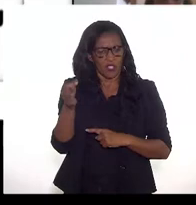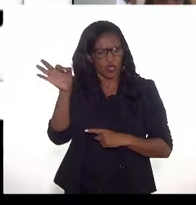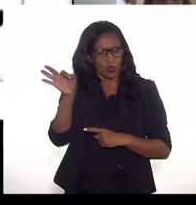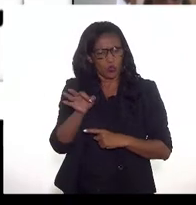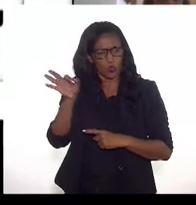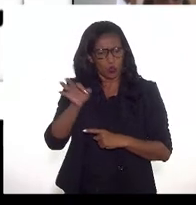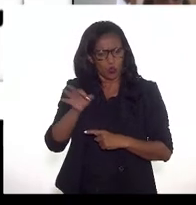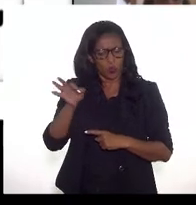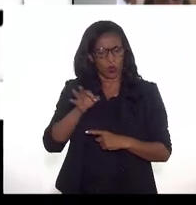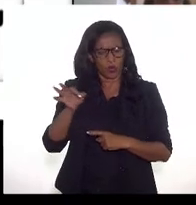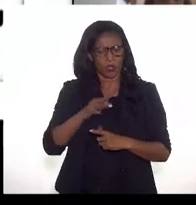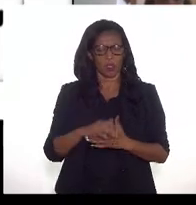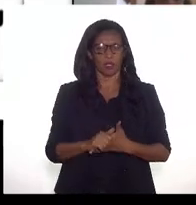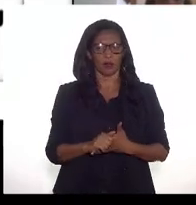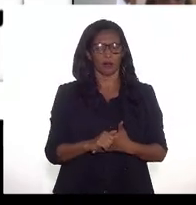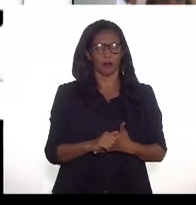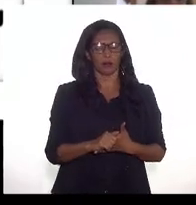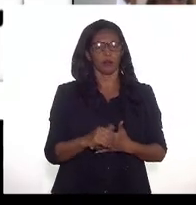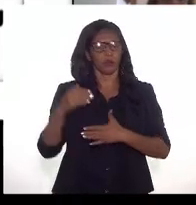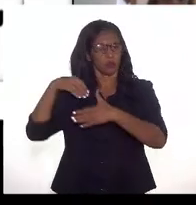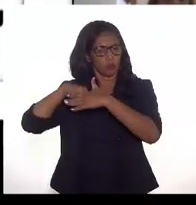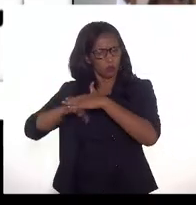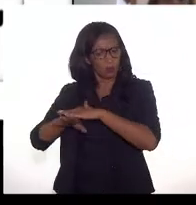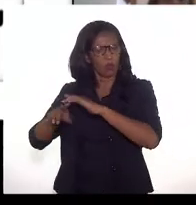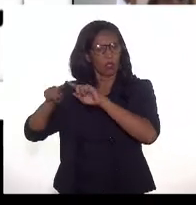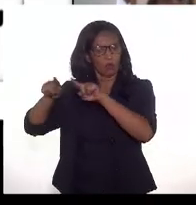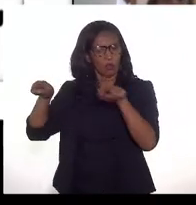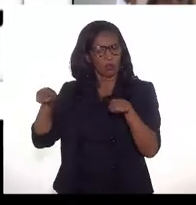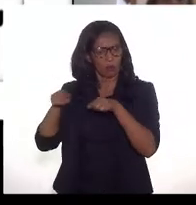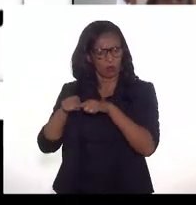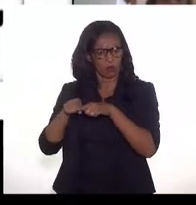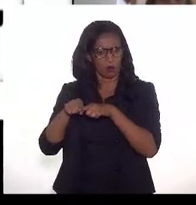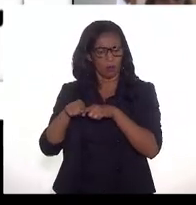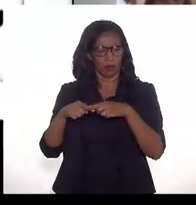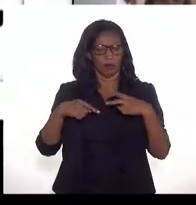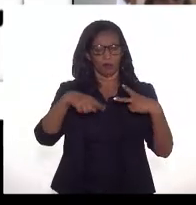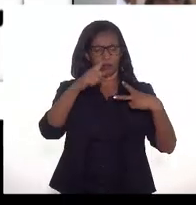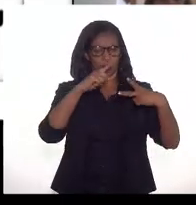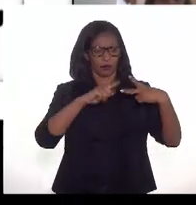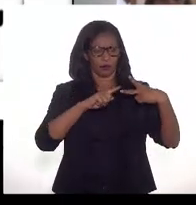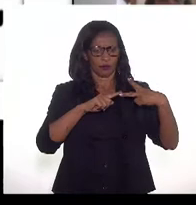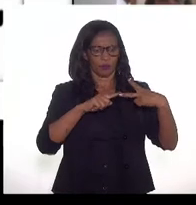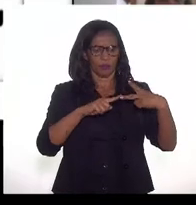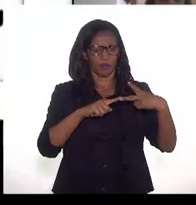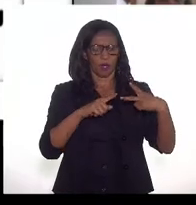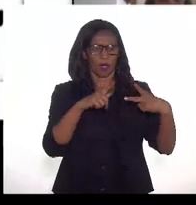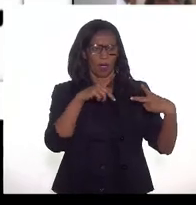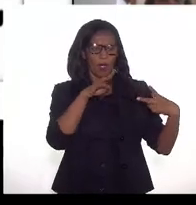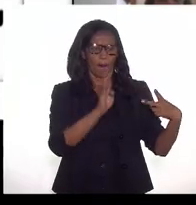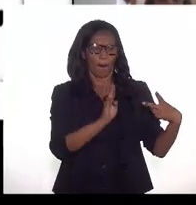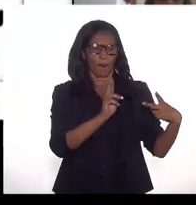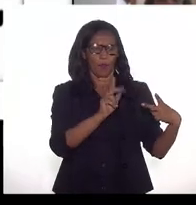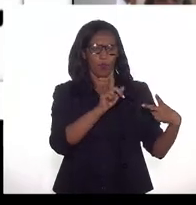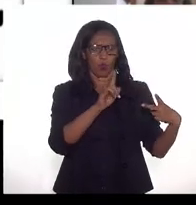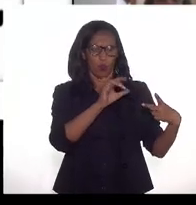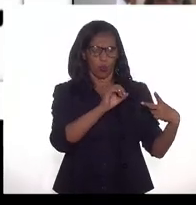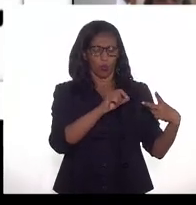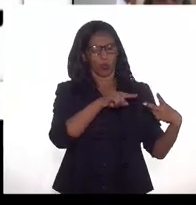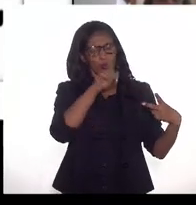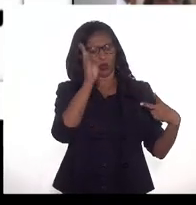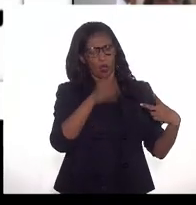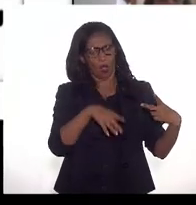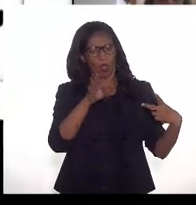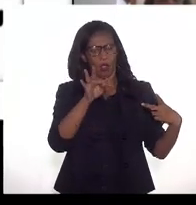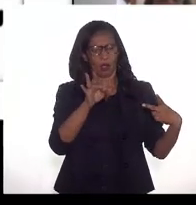no reservatório, na estrada do reservatório. A jazida compartilhada de Búzio-Sabuatá tem um percentual médio entre